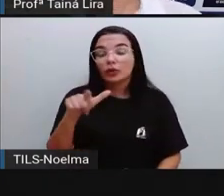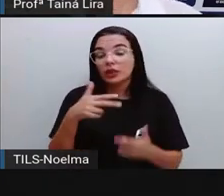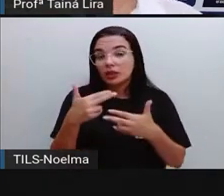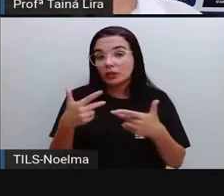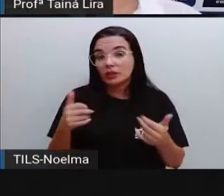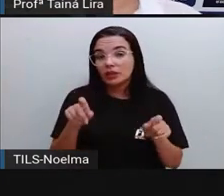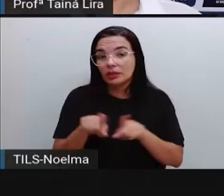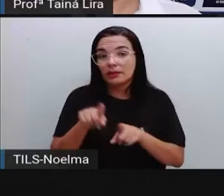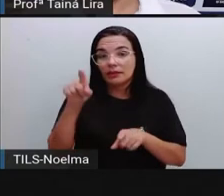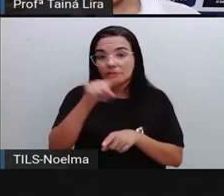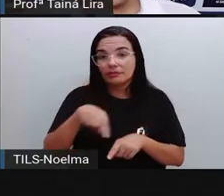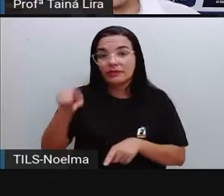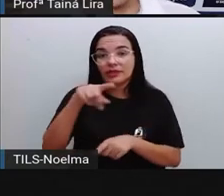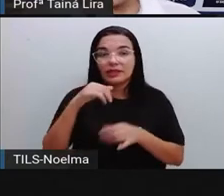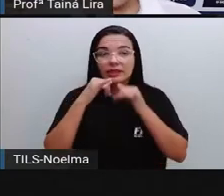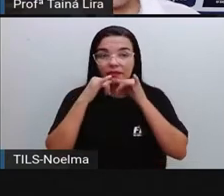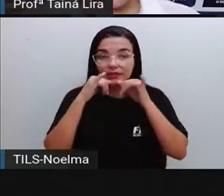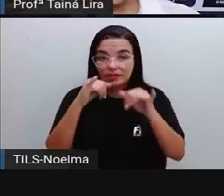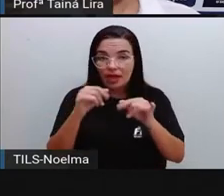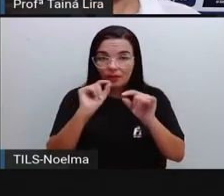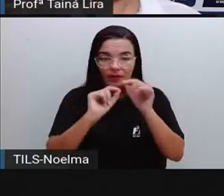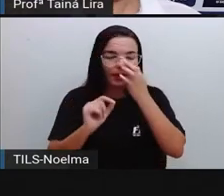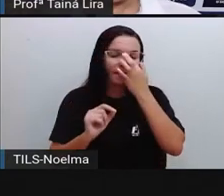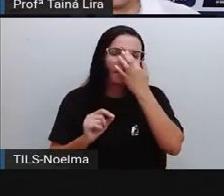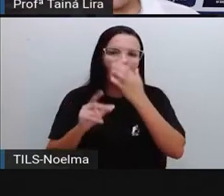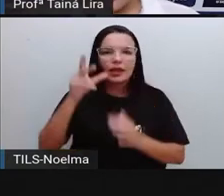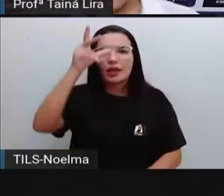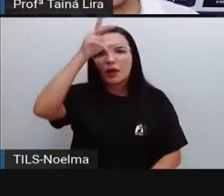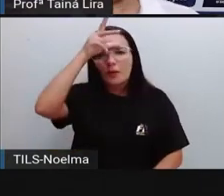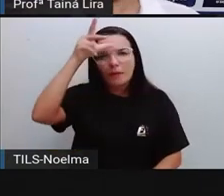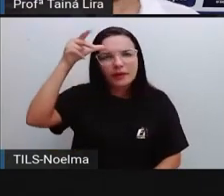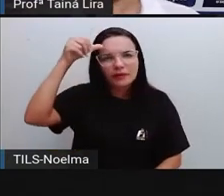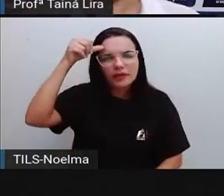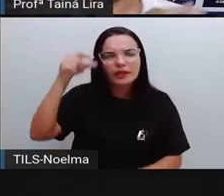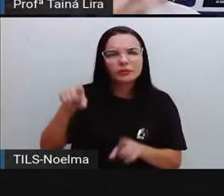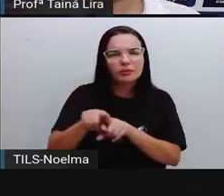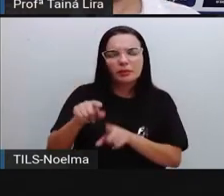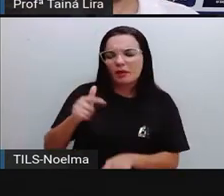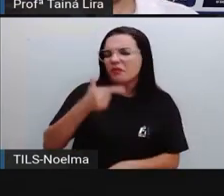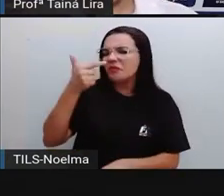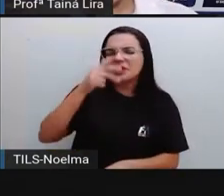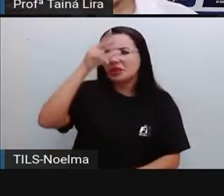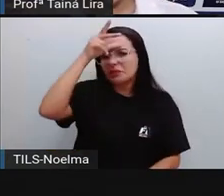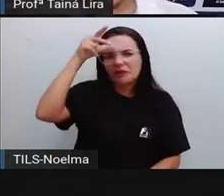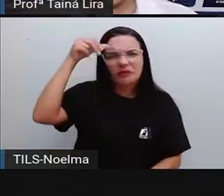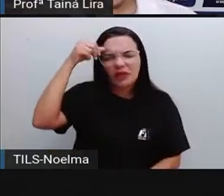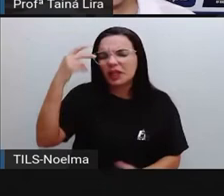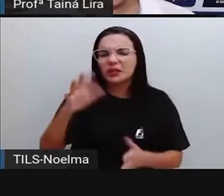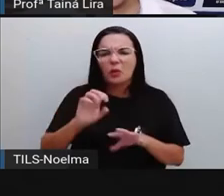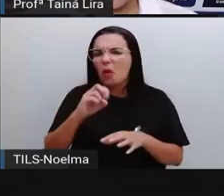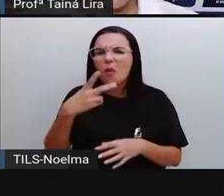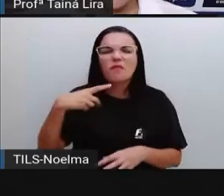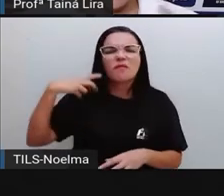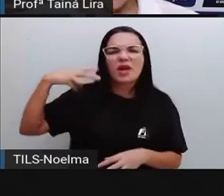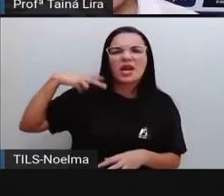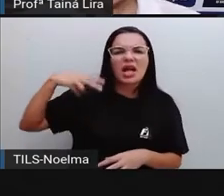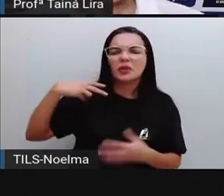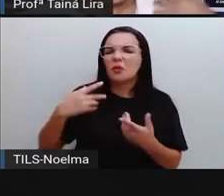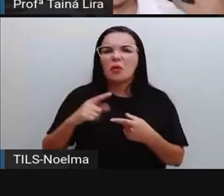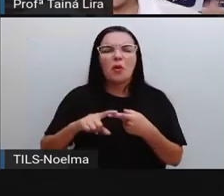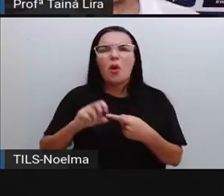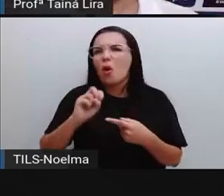o prefeito, o vice-prefeito, ou qualquer outro cargo,